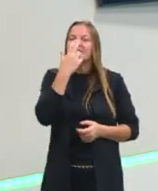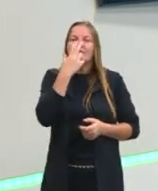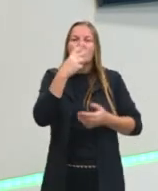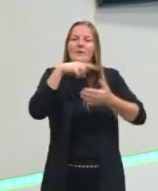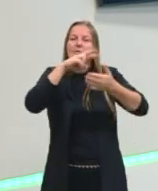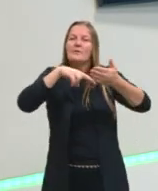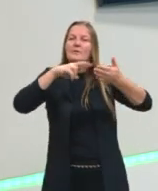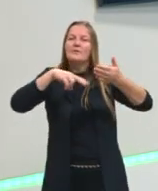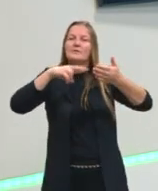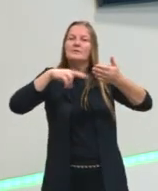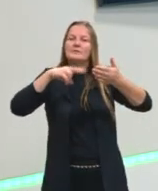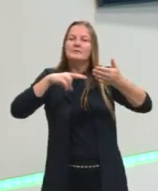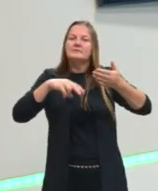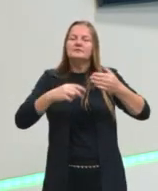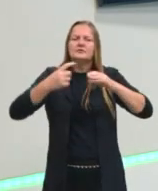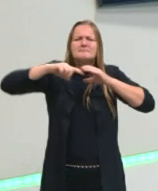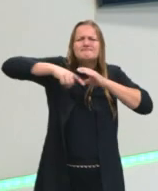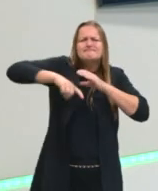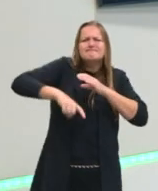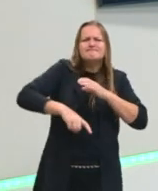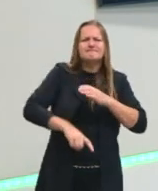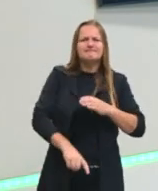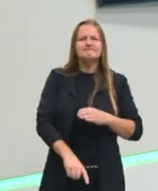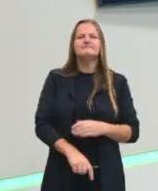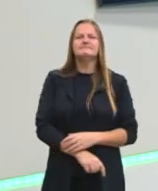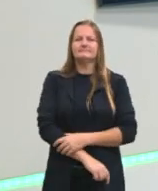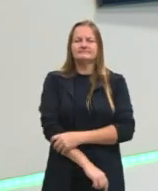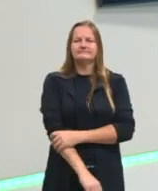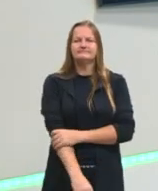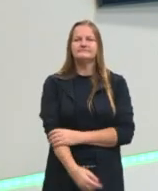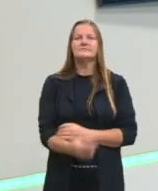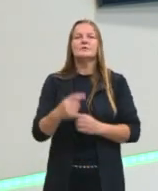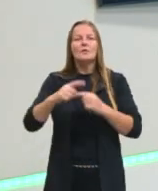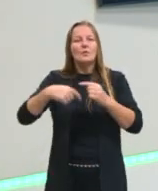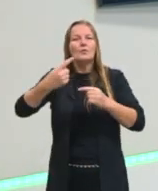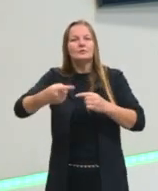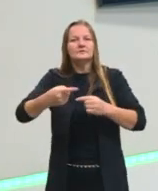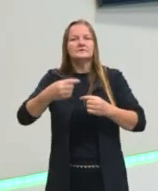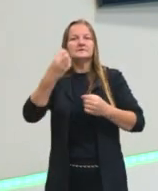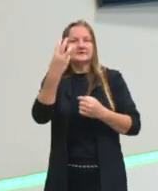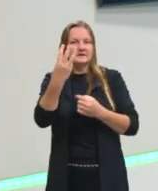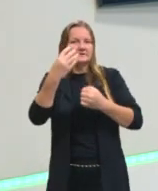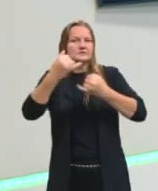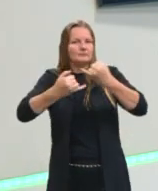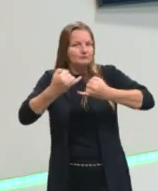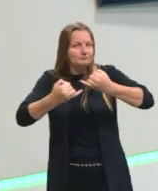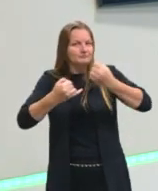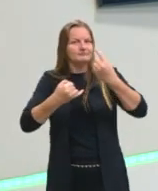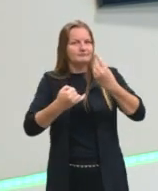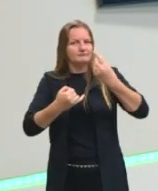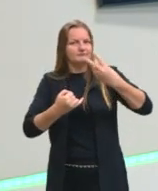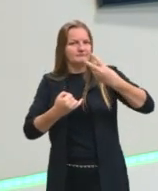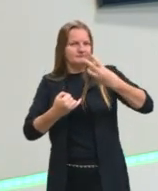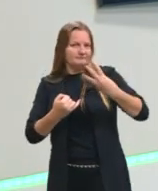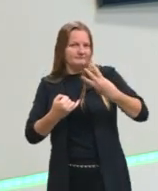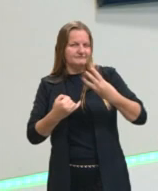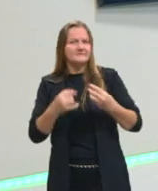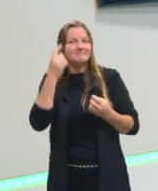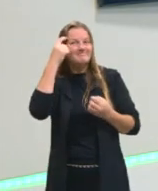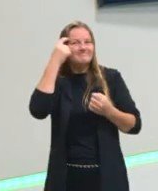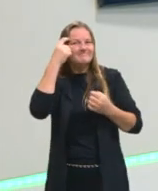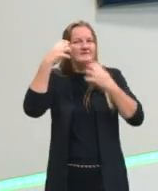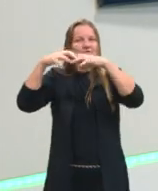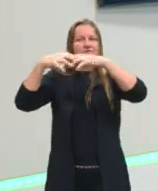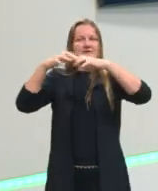interpretação mais profunda. Passamos por as nossas três brincadeiras de hoje. A gente já entendeu como é que a gente